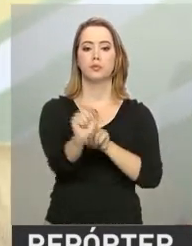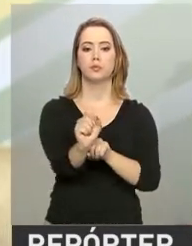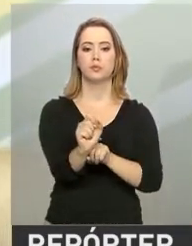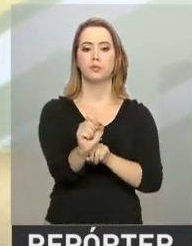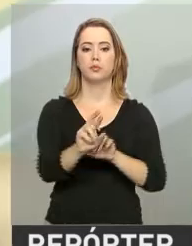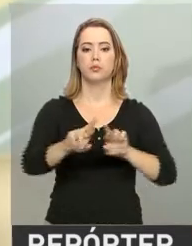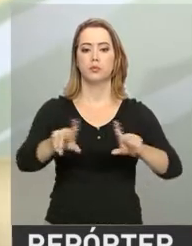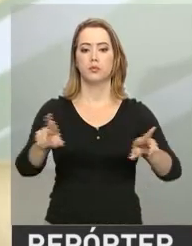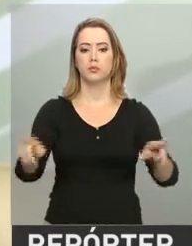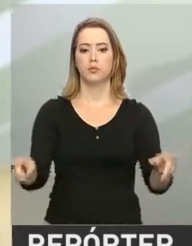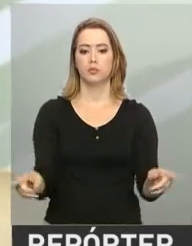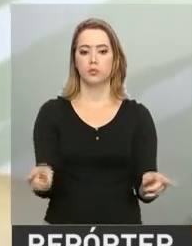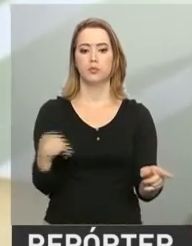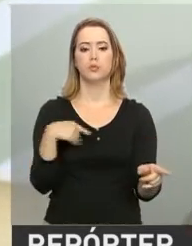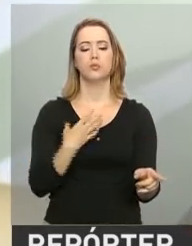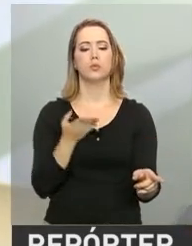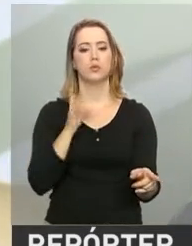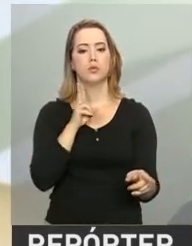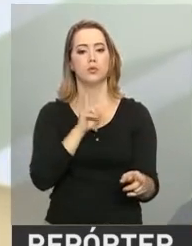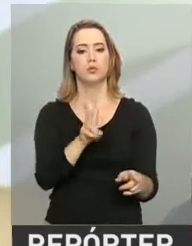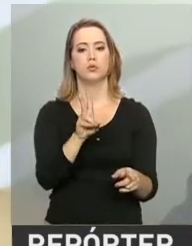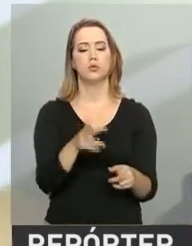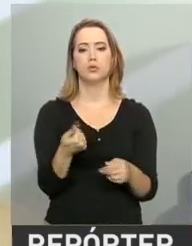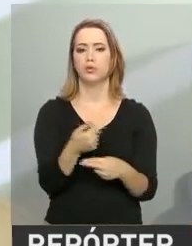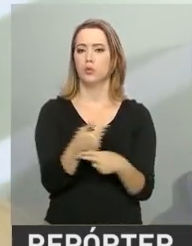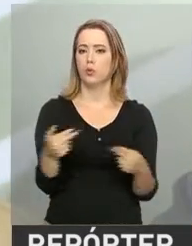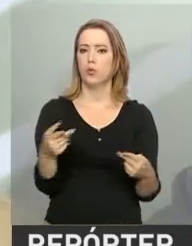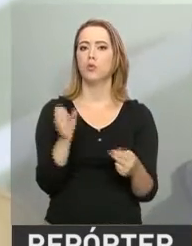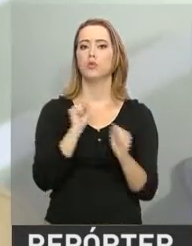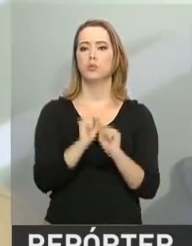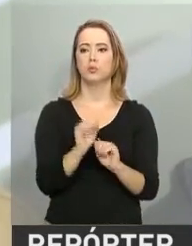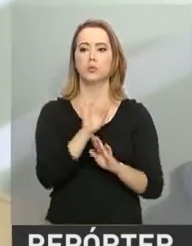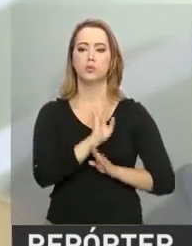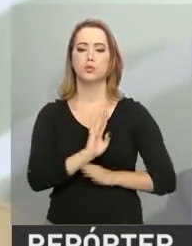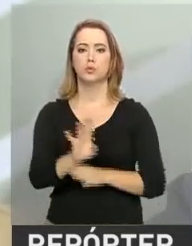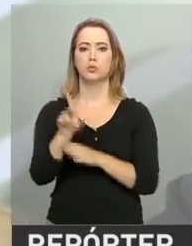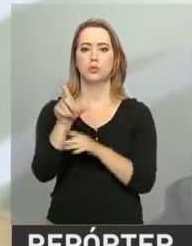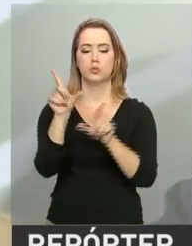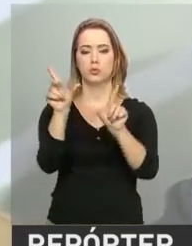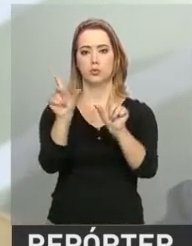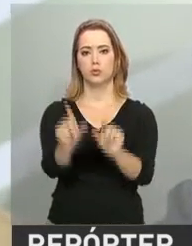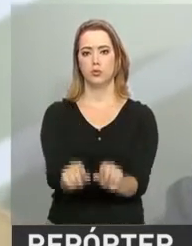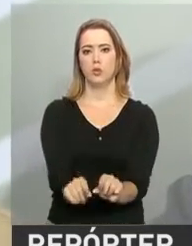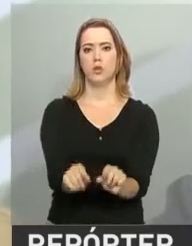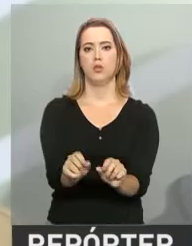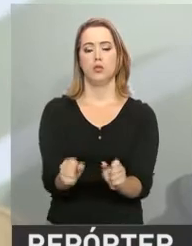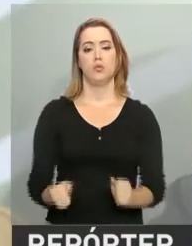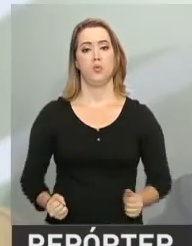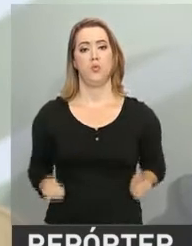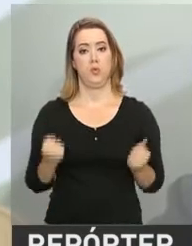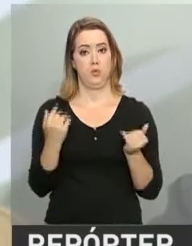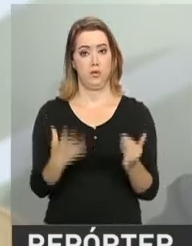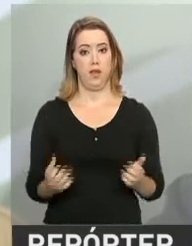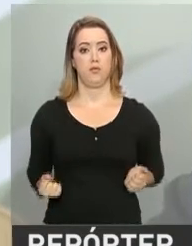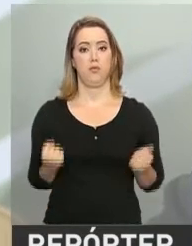produtos para auxiliar os órgãos na redução dessas despesas,